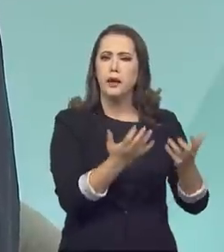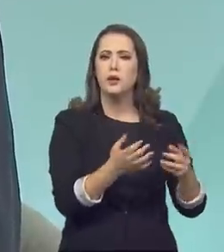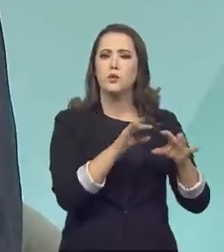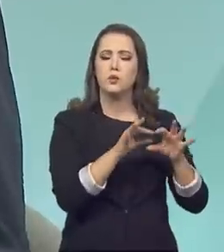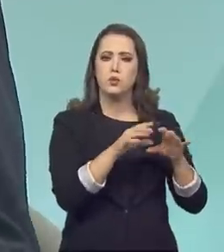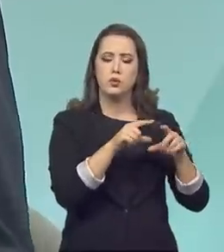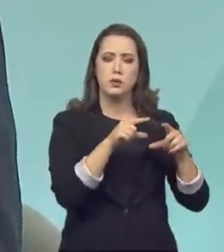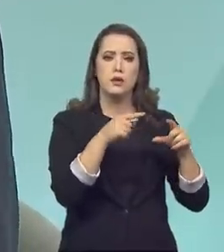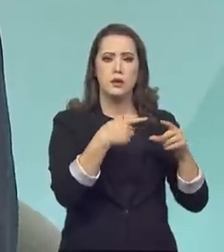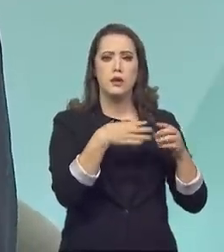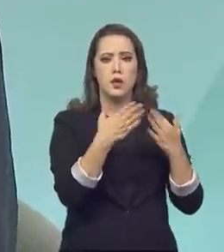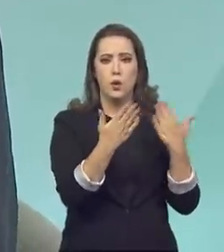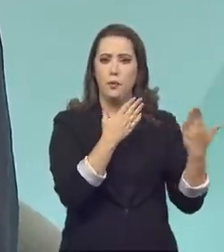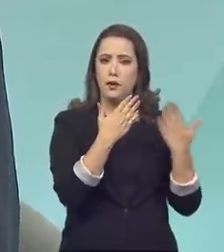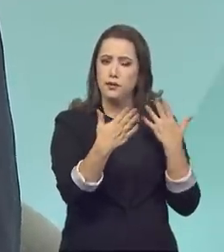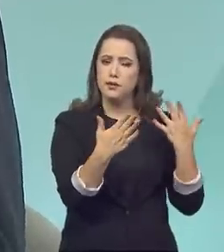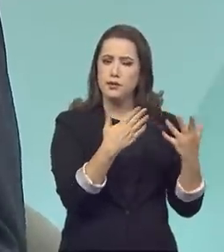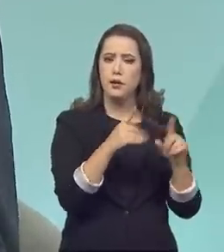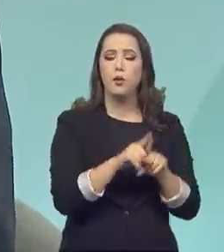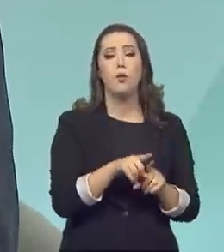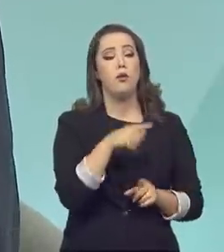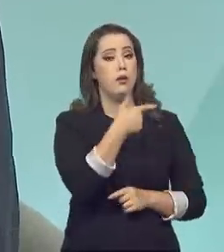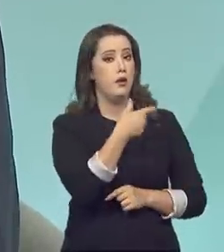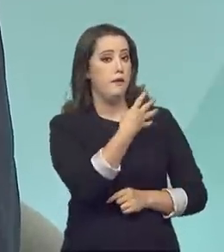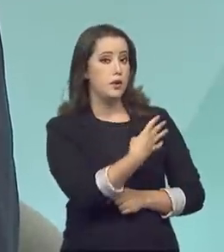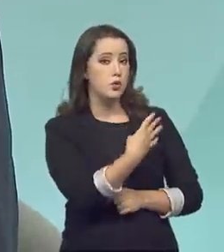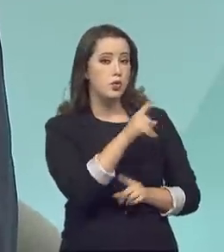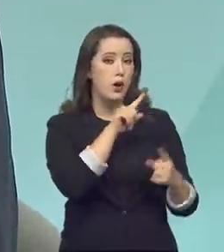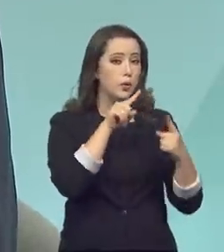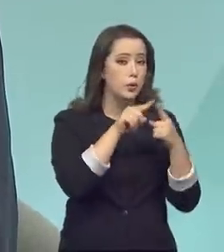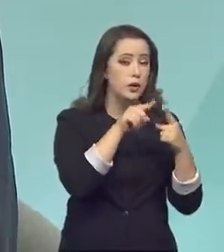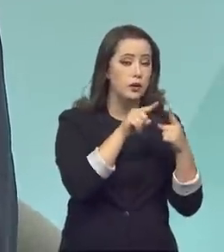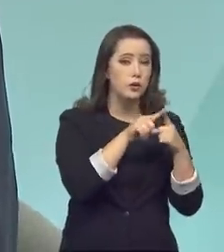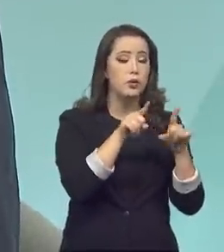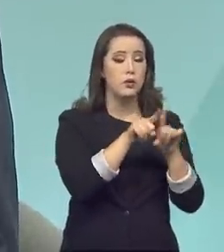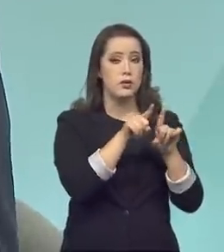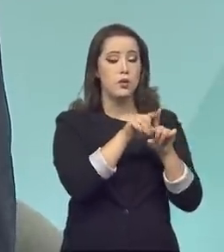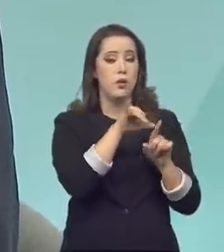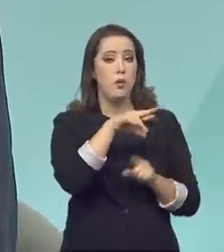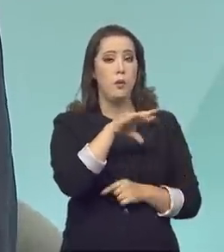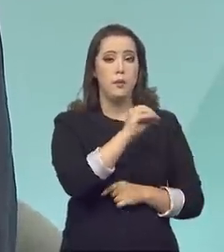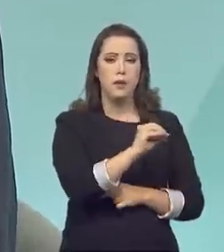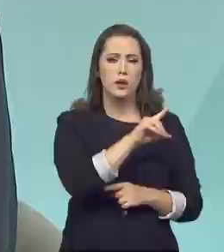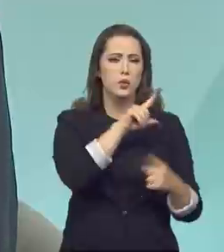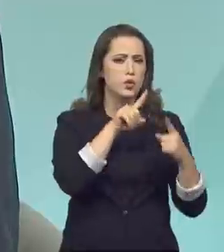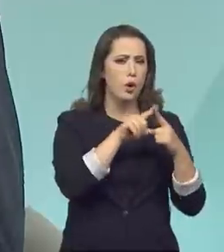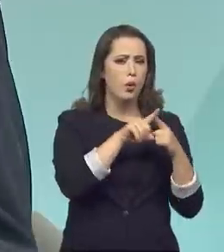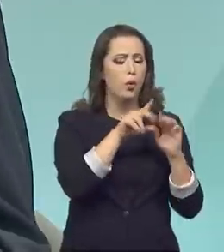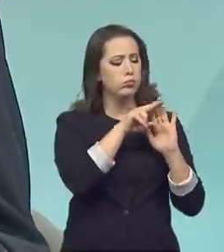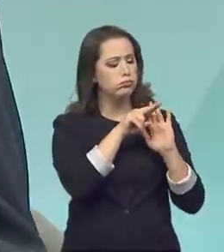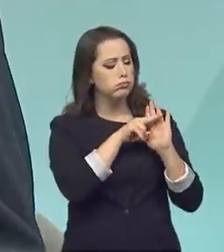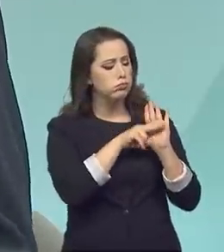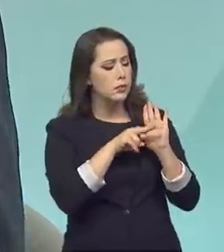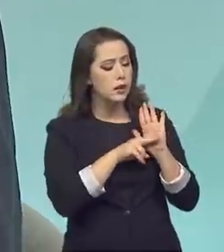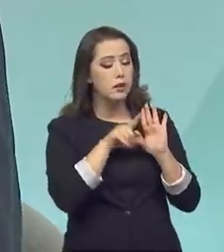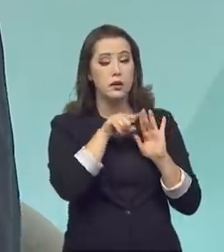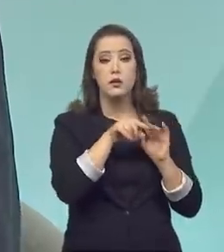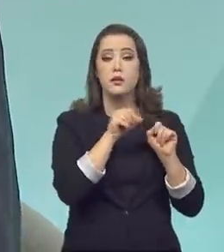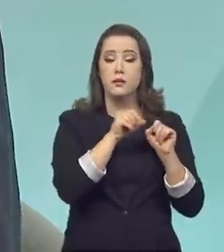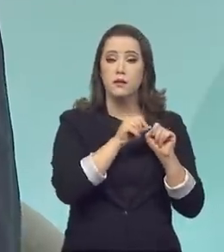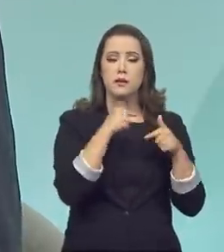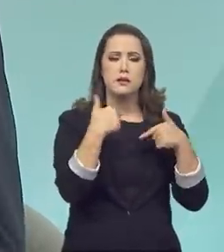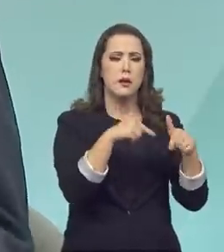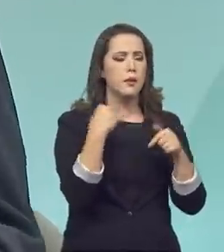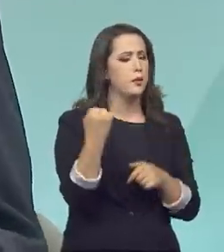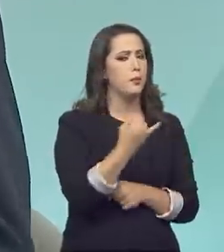espalhados pelo Brasil inteiro, que são vinculados ao Inmetro por delegação de atribuições, que realizam esse importante